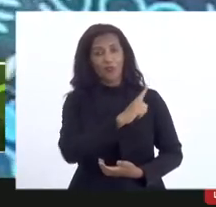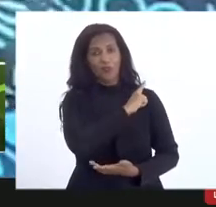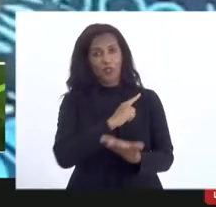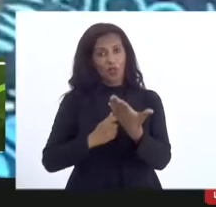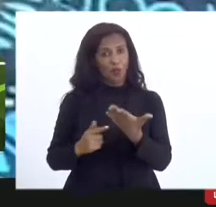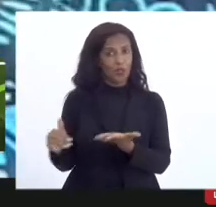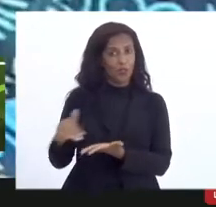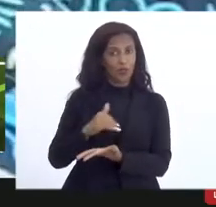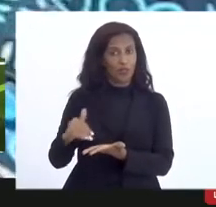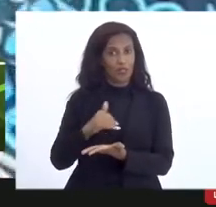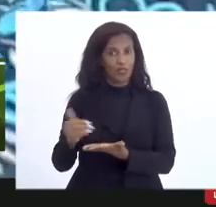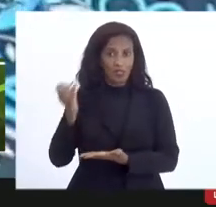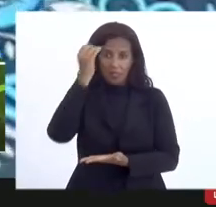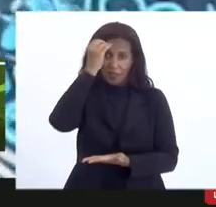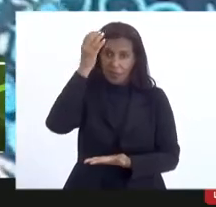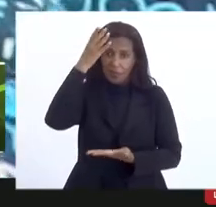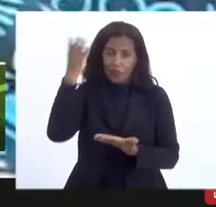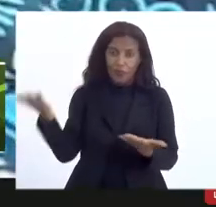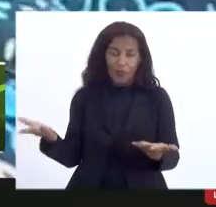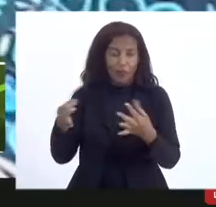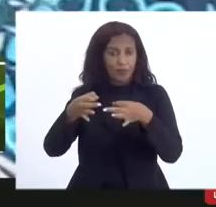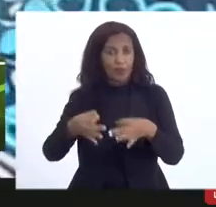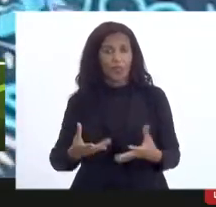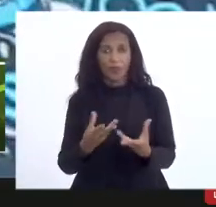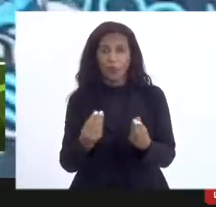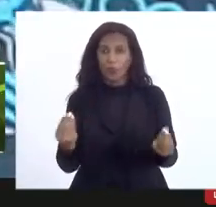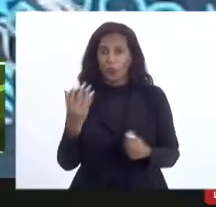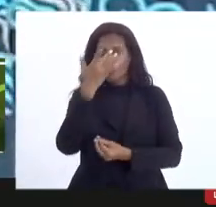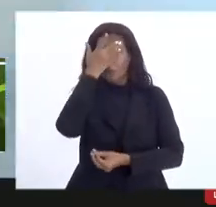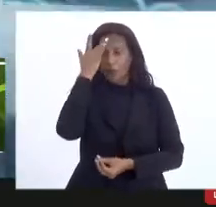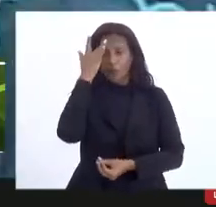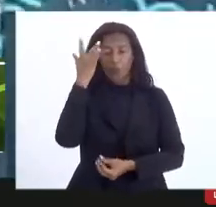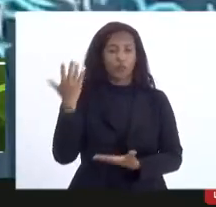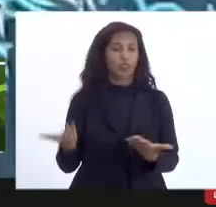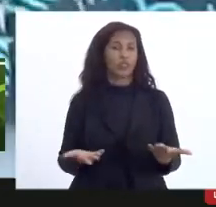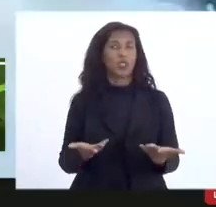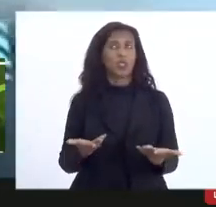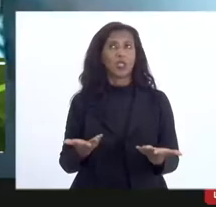hoje na Secretaria Nacional de Cultura com certeza muitos daqueles que não